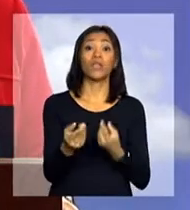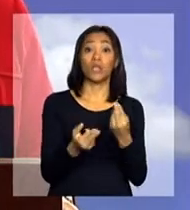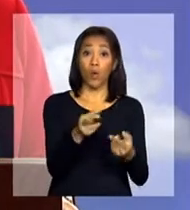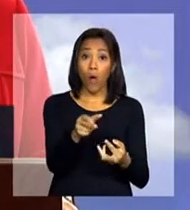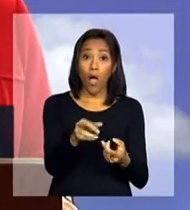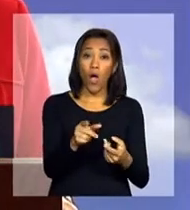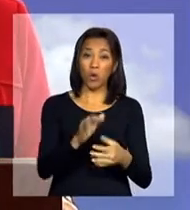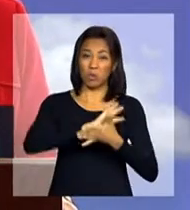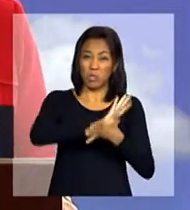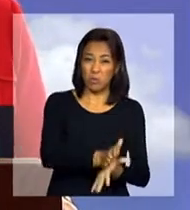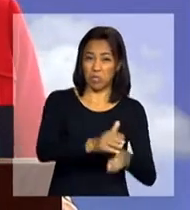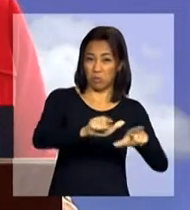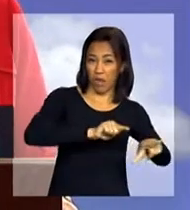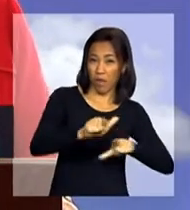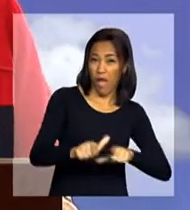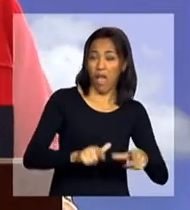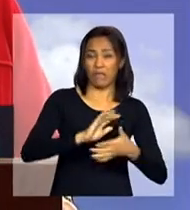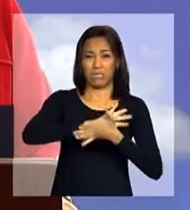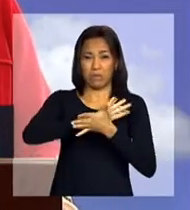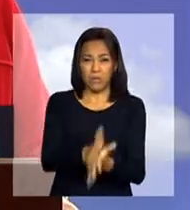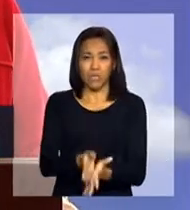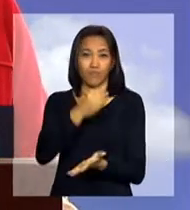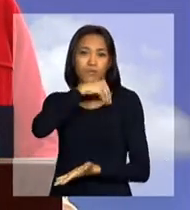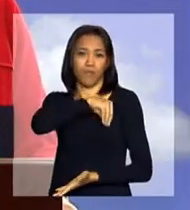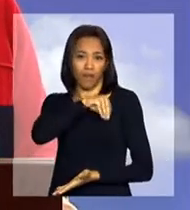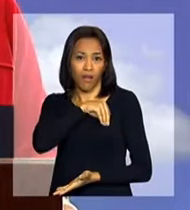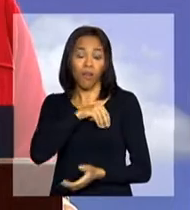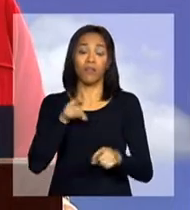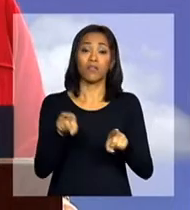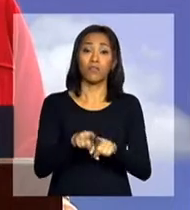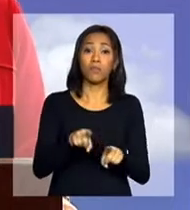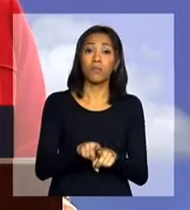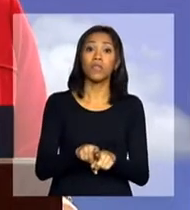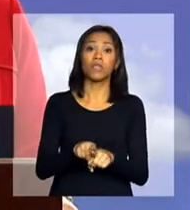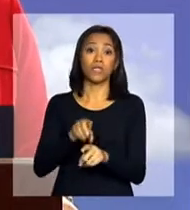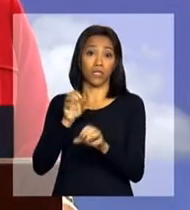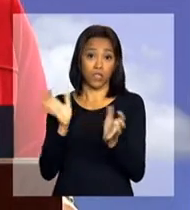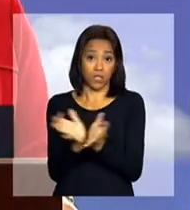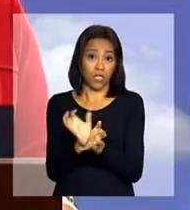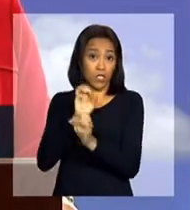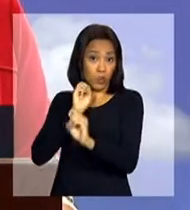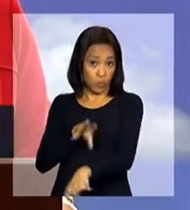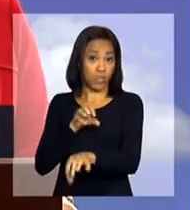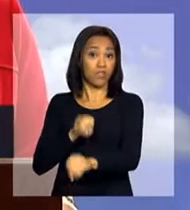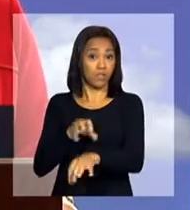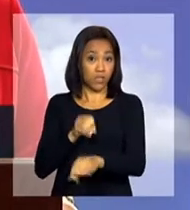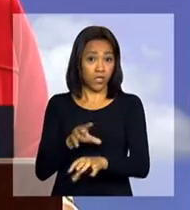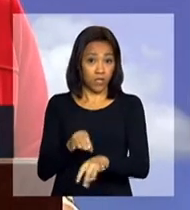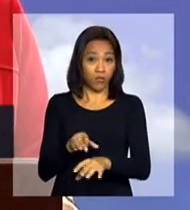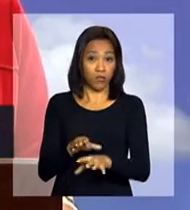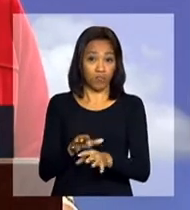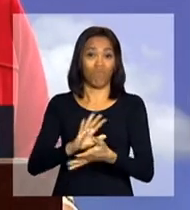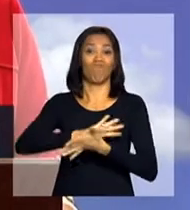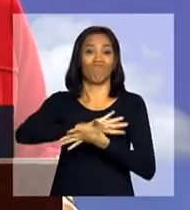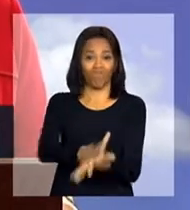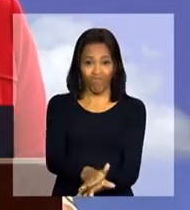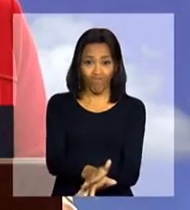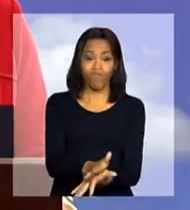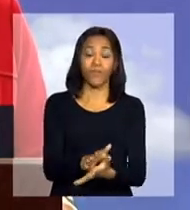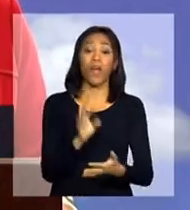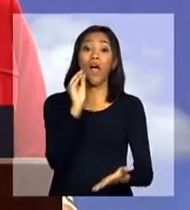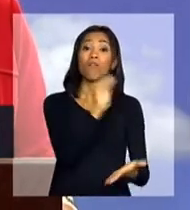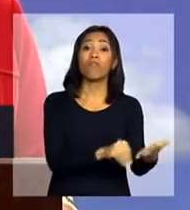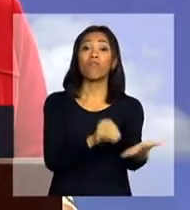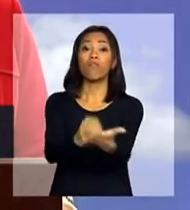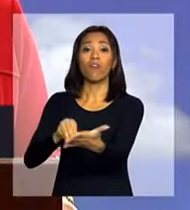no trabalho, no salário, a educação discriminatório, a falta